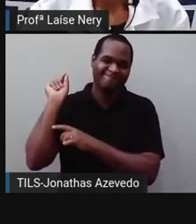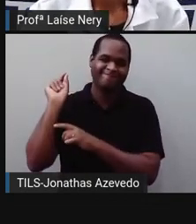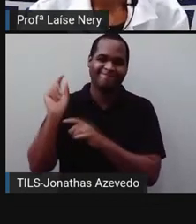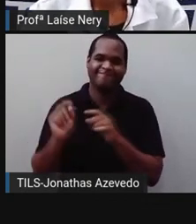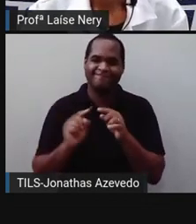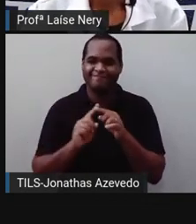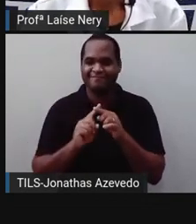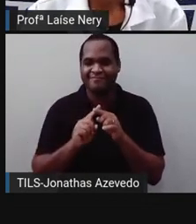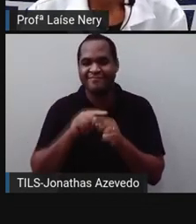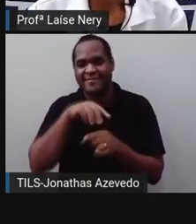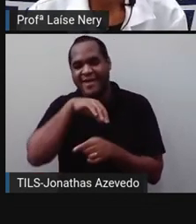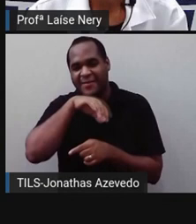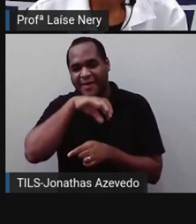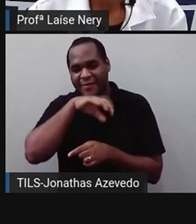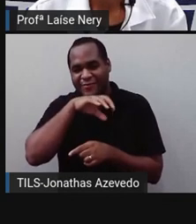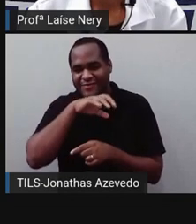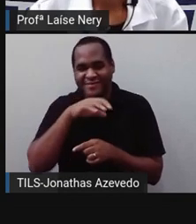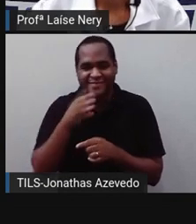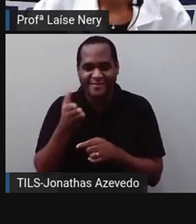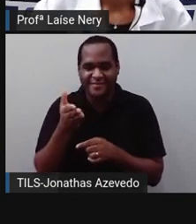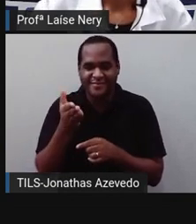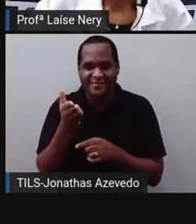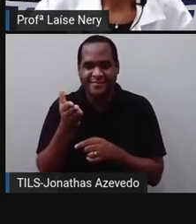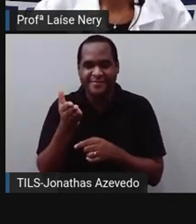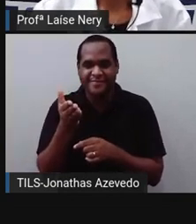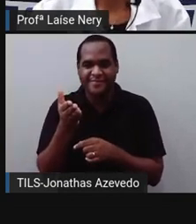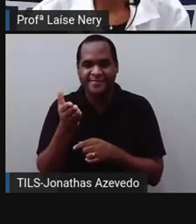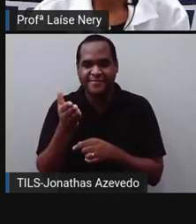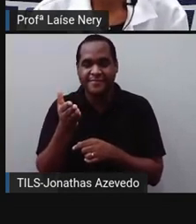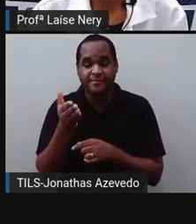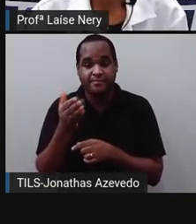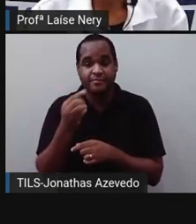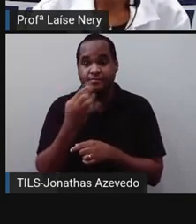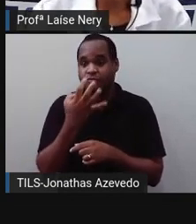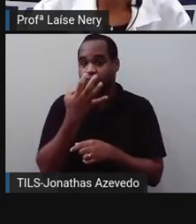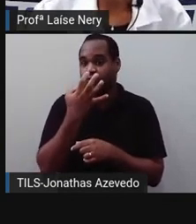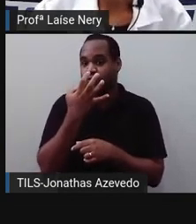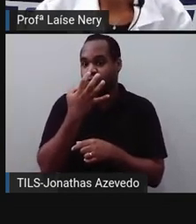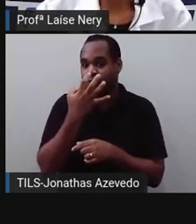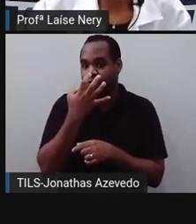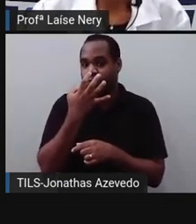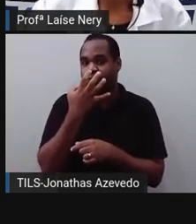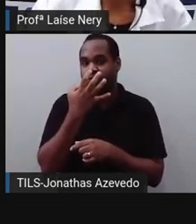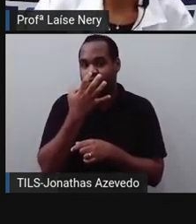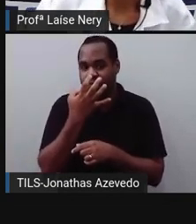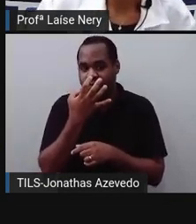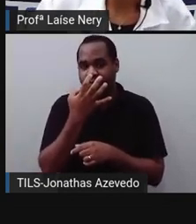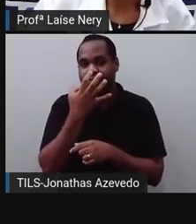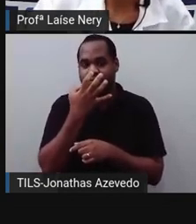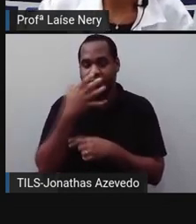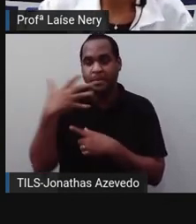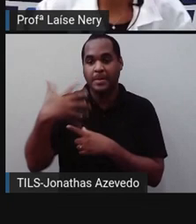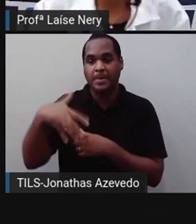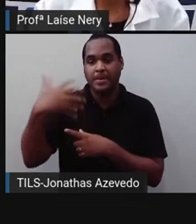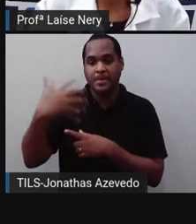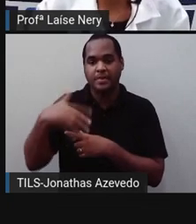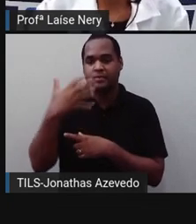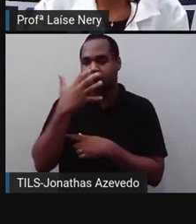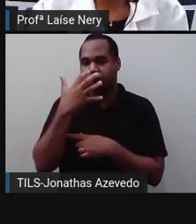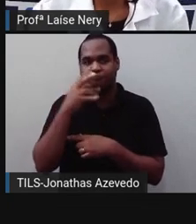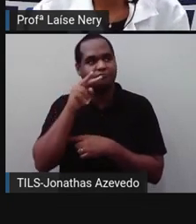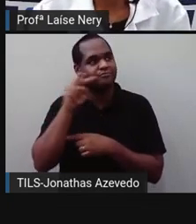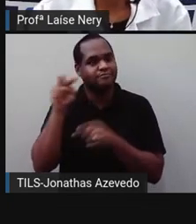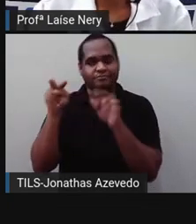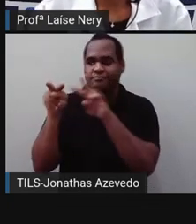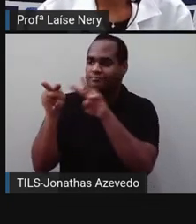bichinhos de estimação, apreciar o caminho, ou seja, observar as coisas que estão